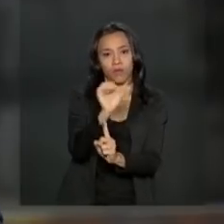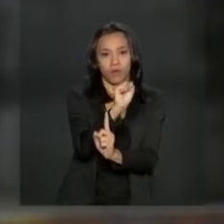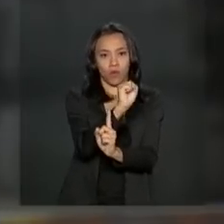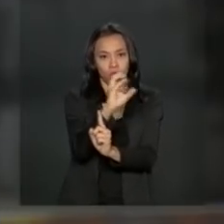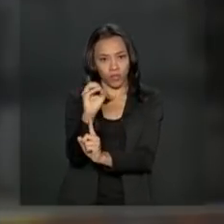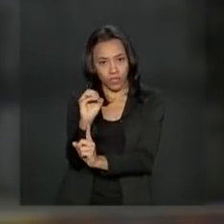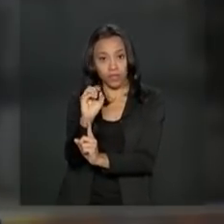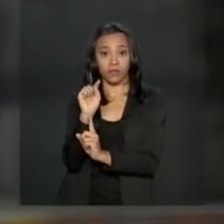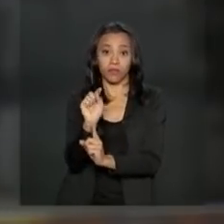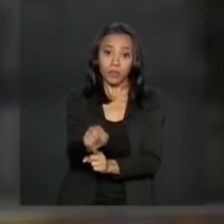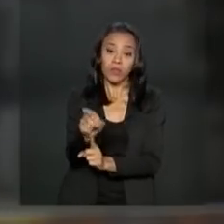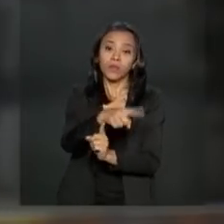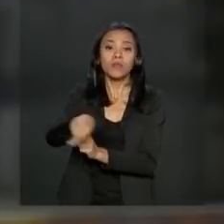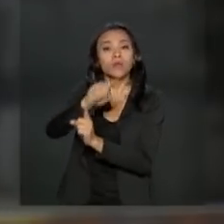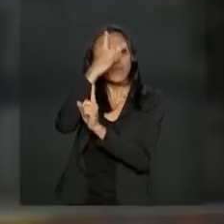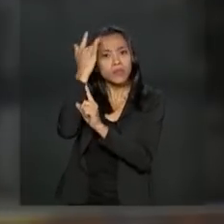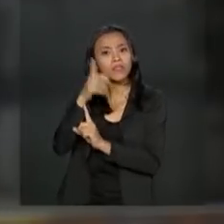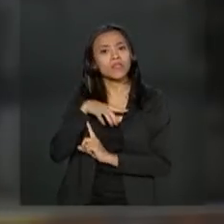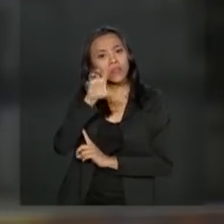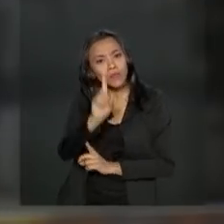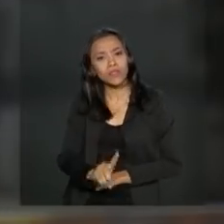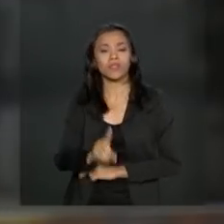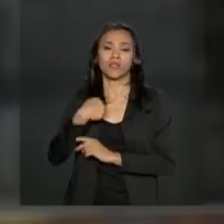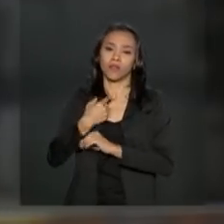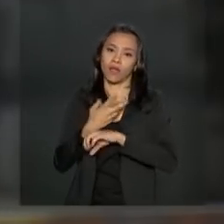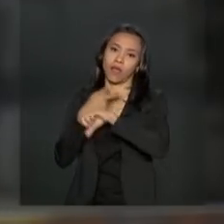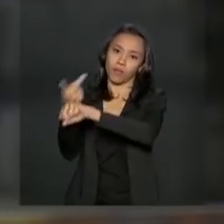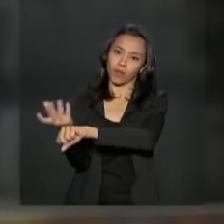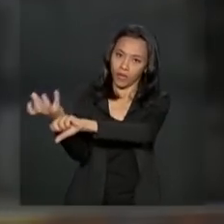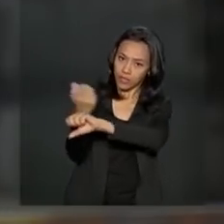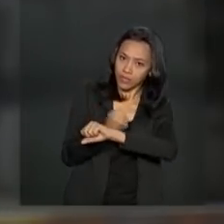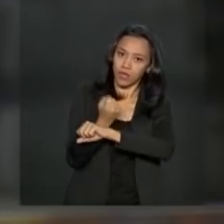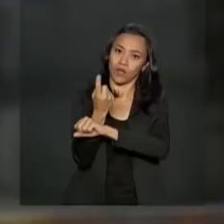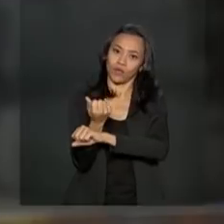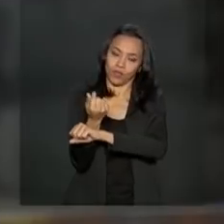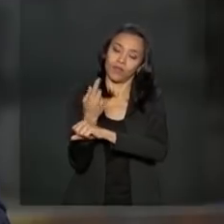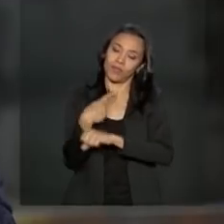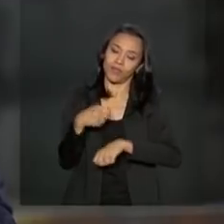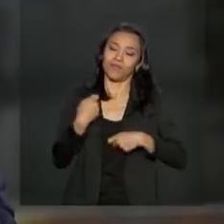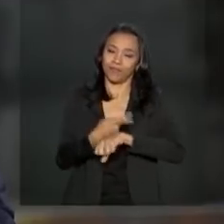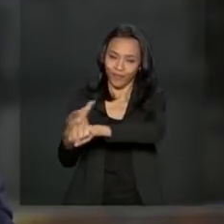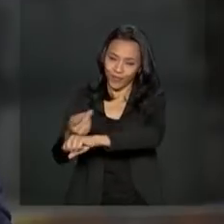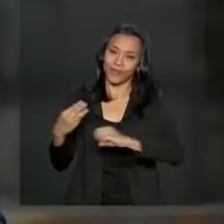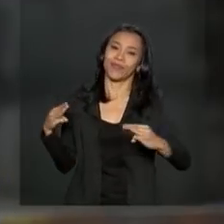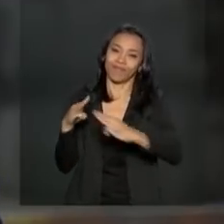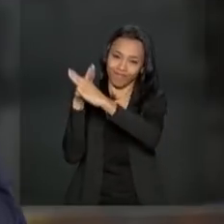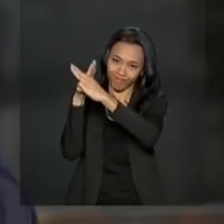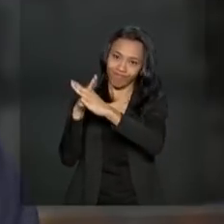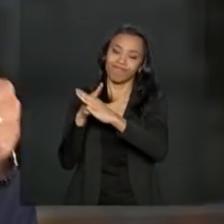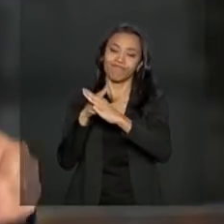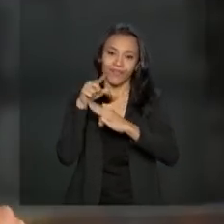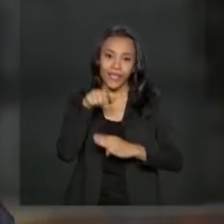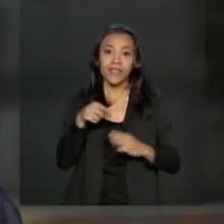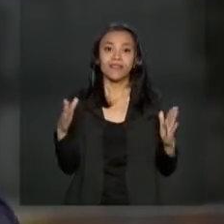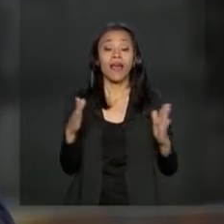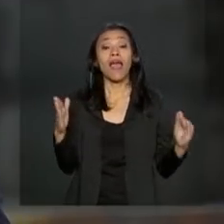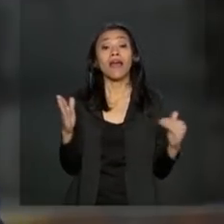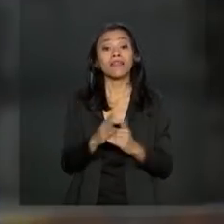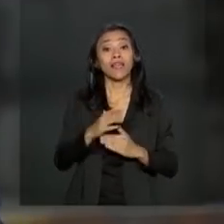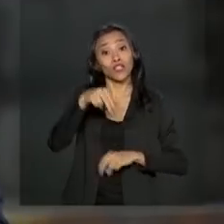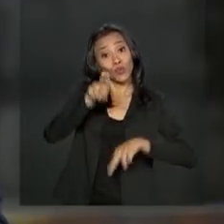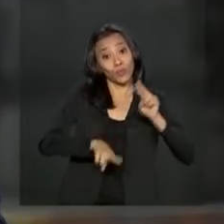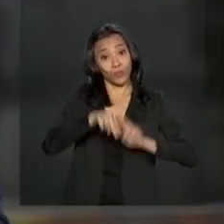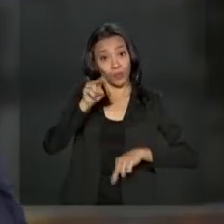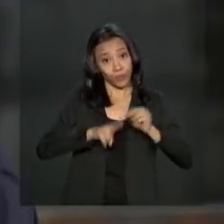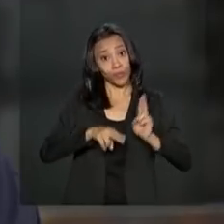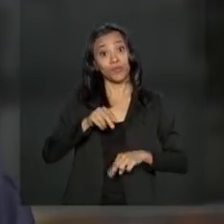mil pessoas que têm direito a este benefício e devem procurar a Caixa Econômica. E esse prazo era até junho deste ano